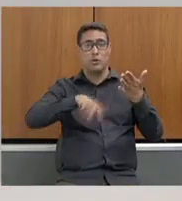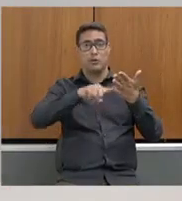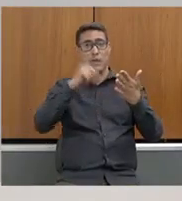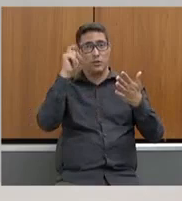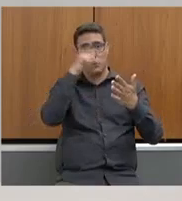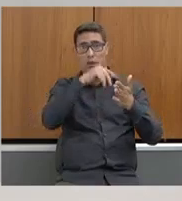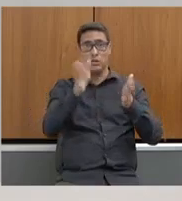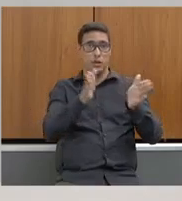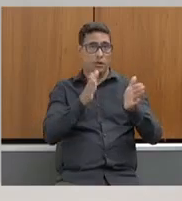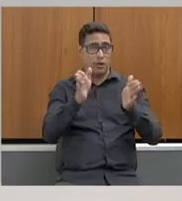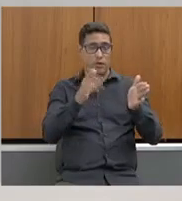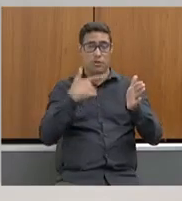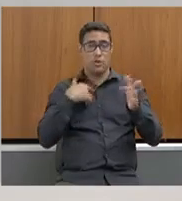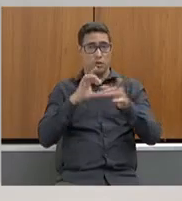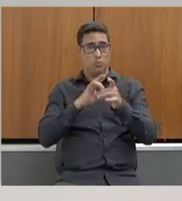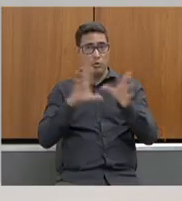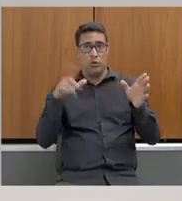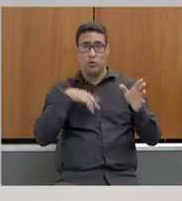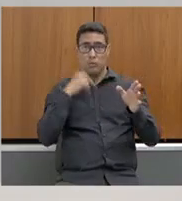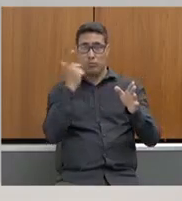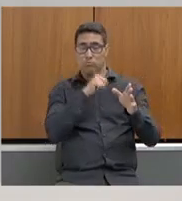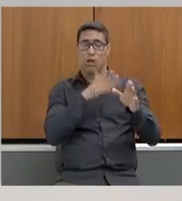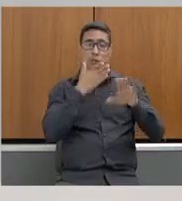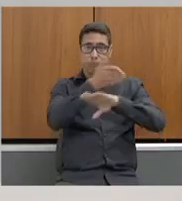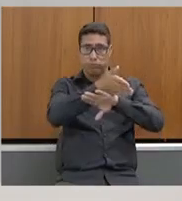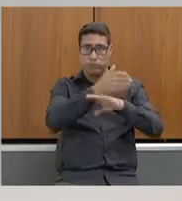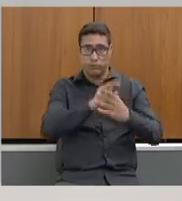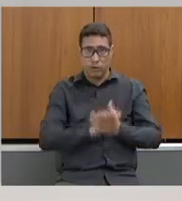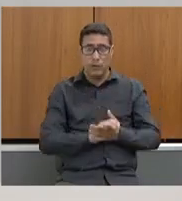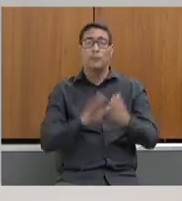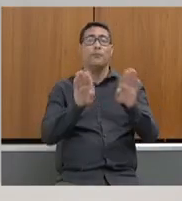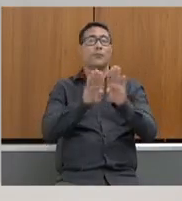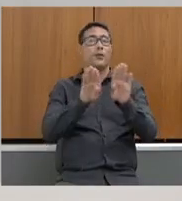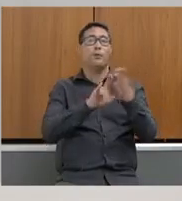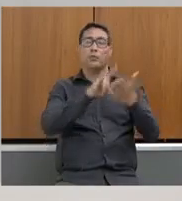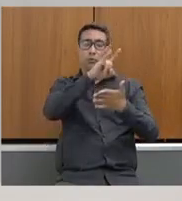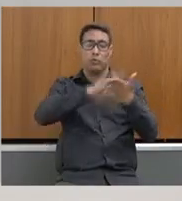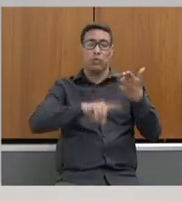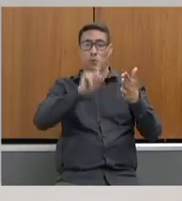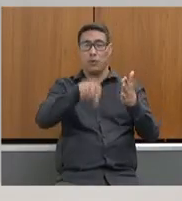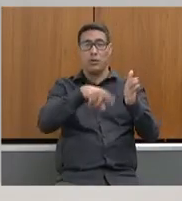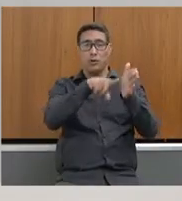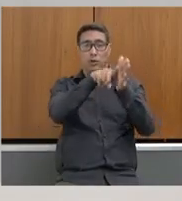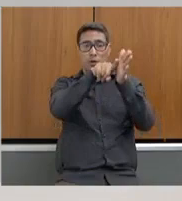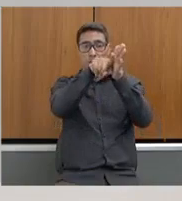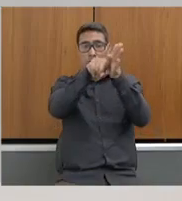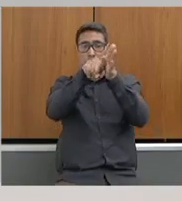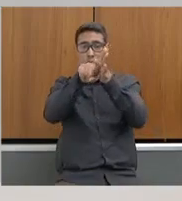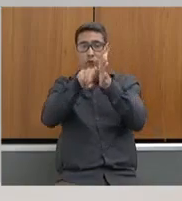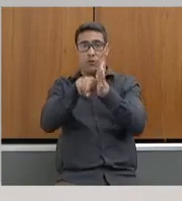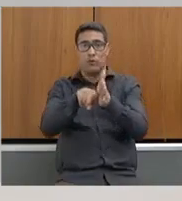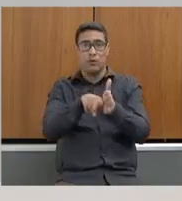acesso, nós estamos à disposição, mas eles são todos públicos. E o documento de fiscalização de uma operação...